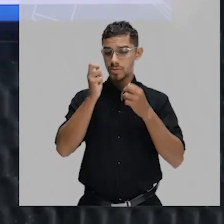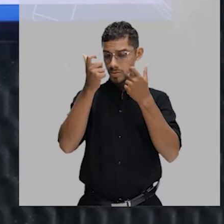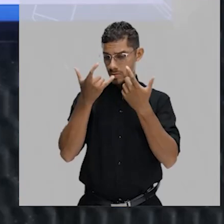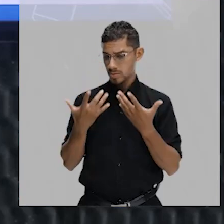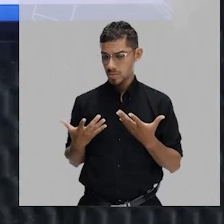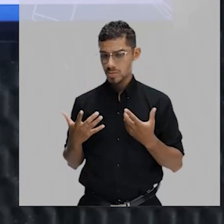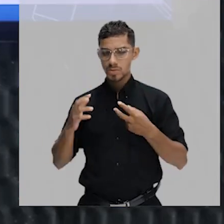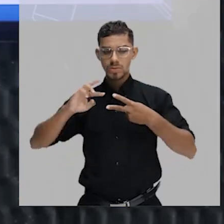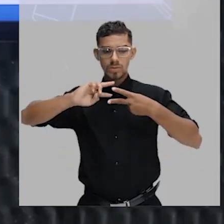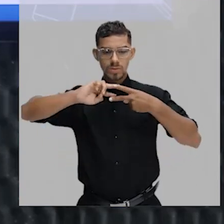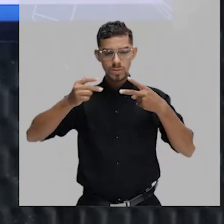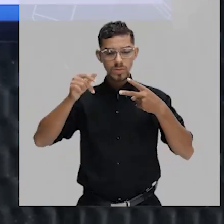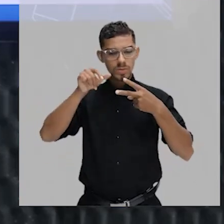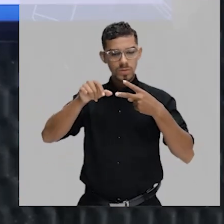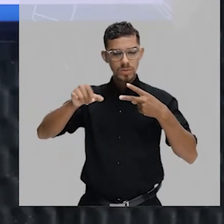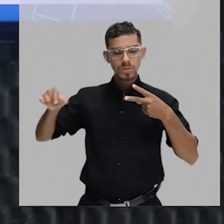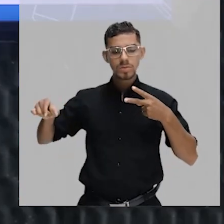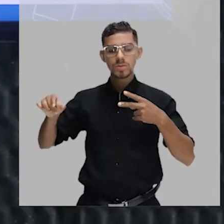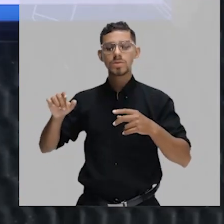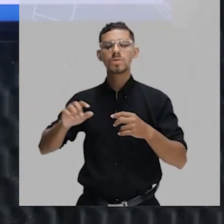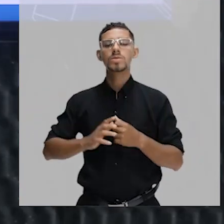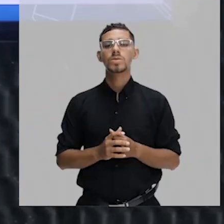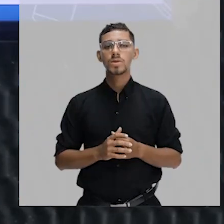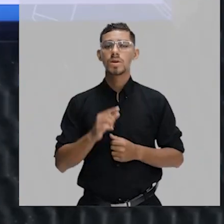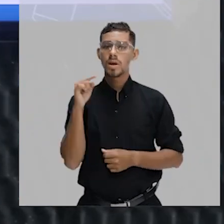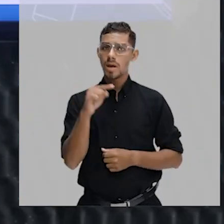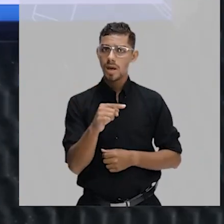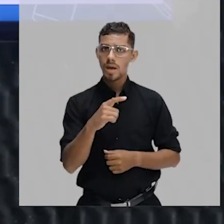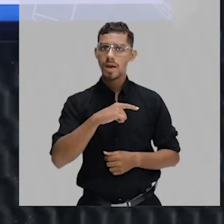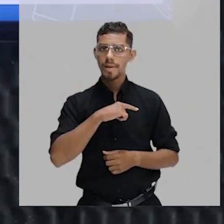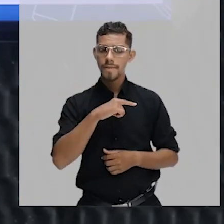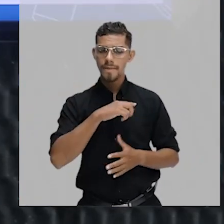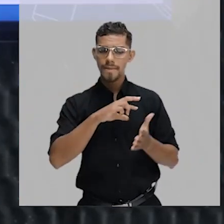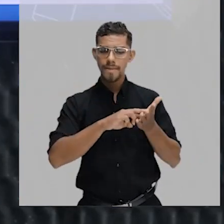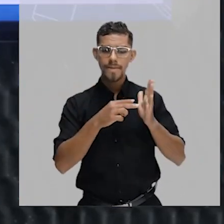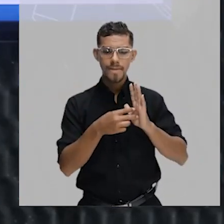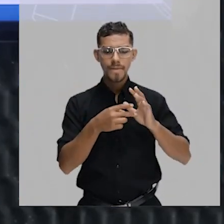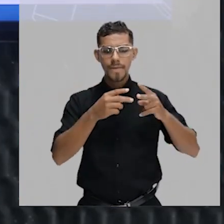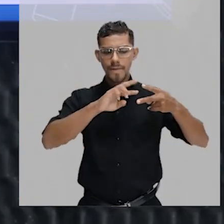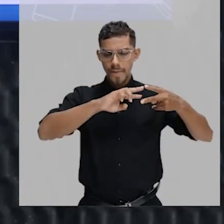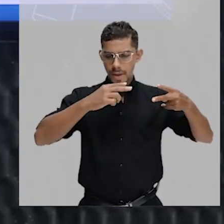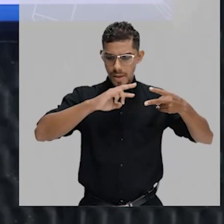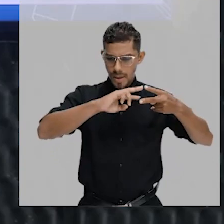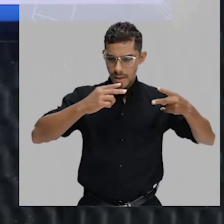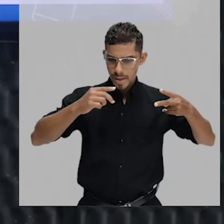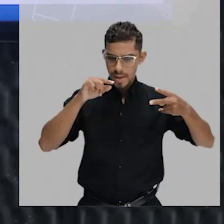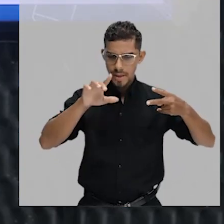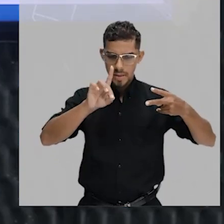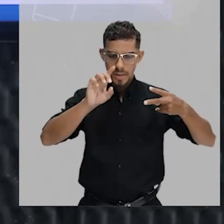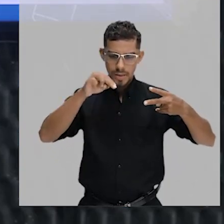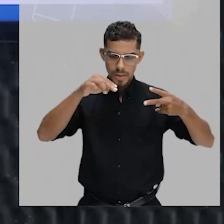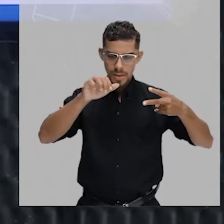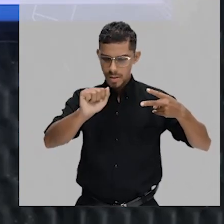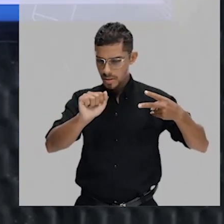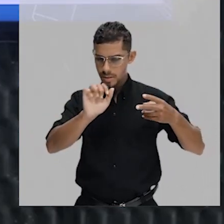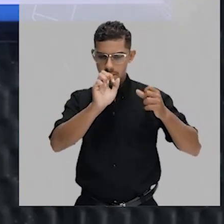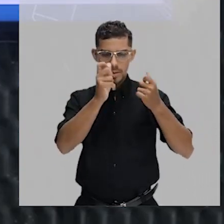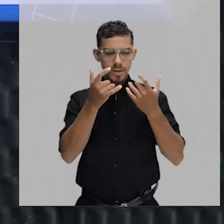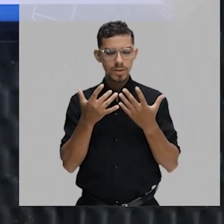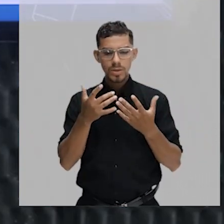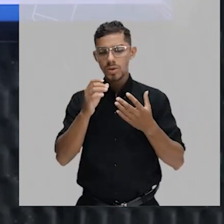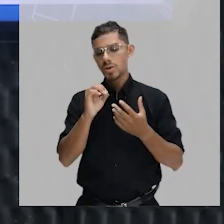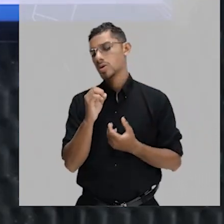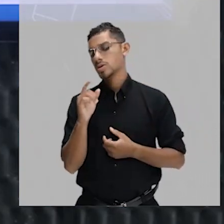é um segmento de DNA com informação para a síntese de um polipeptídeo ou de um